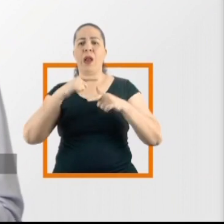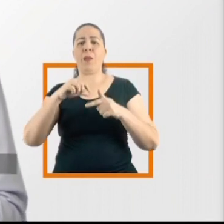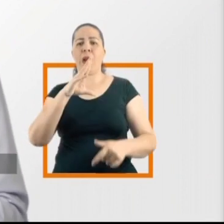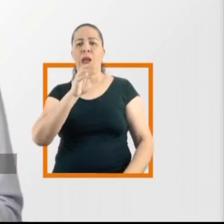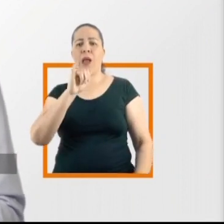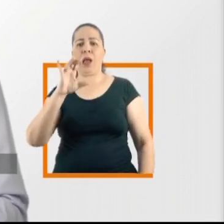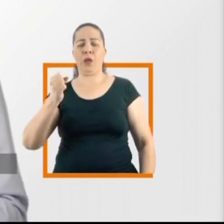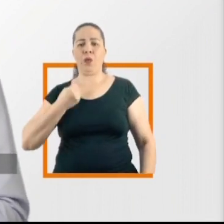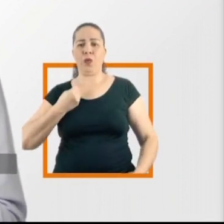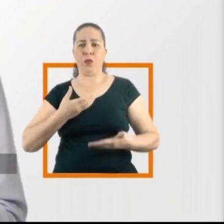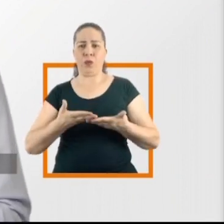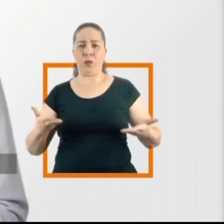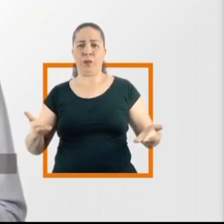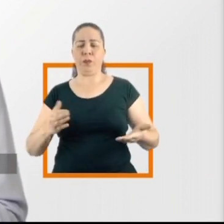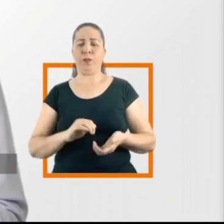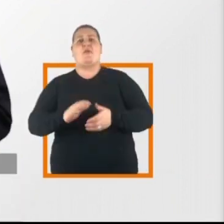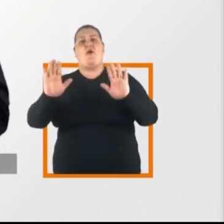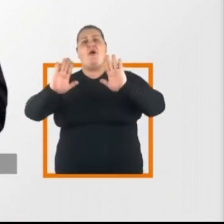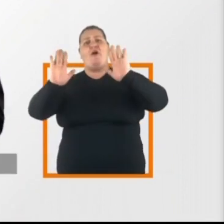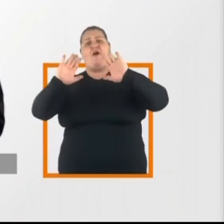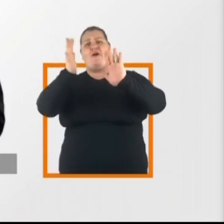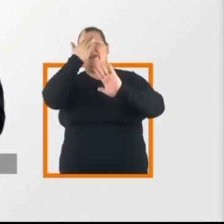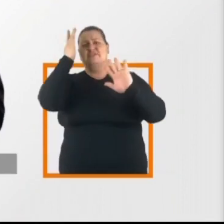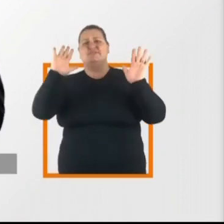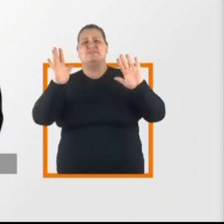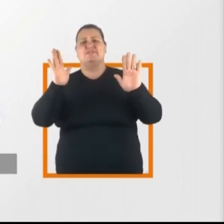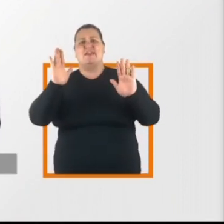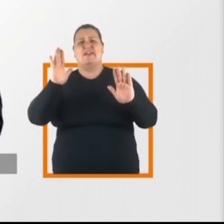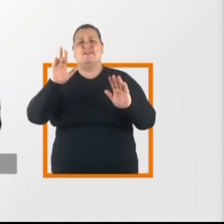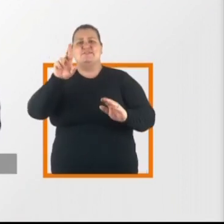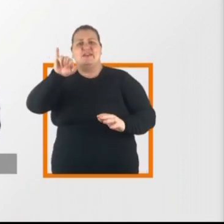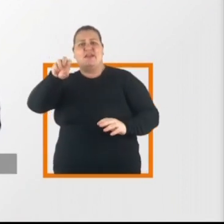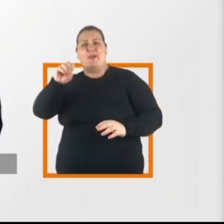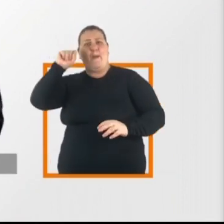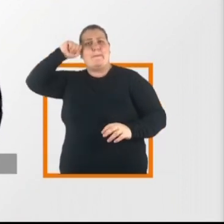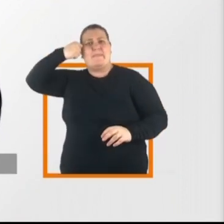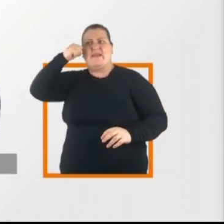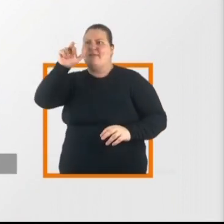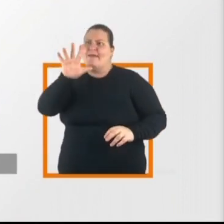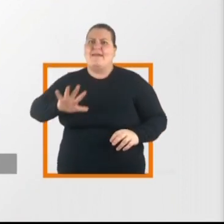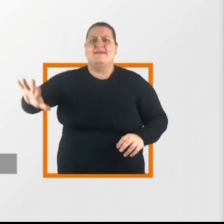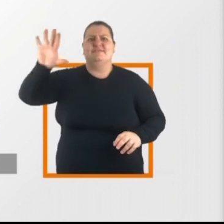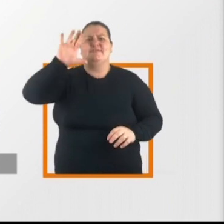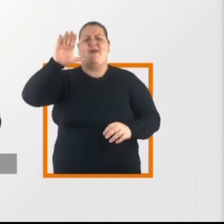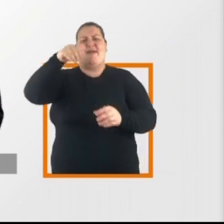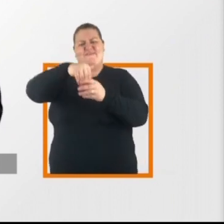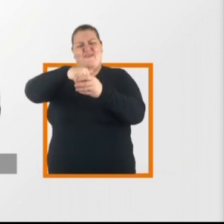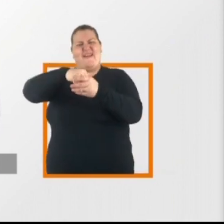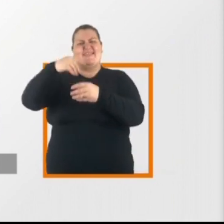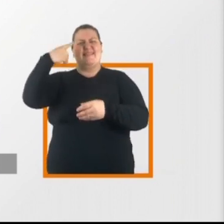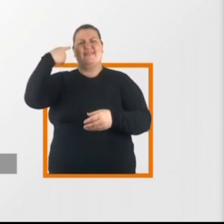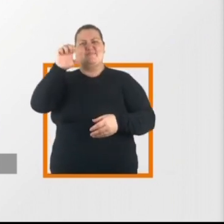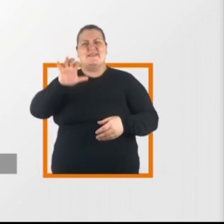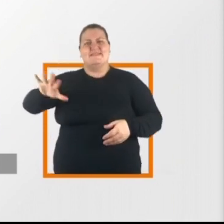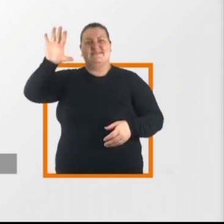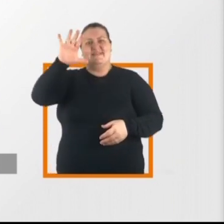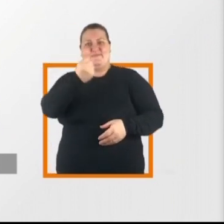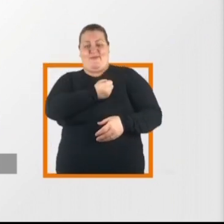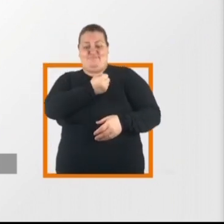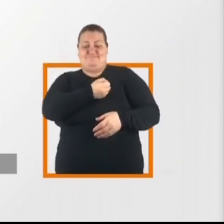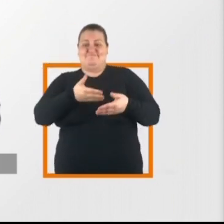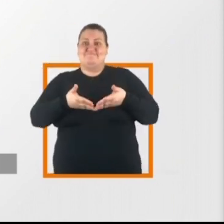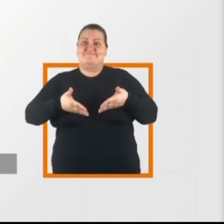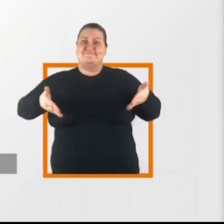trabalho. Caio França, 40, 6, 40. Oi, gente! Rio Preto e região. Para deputado estadual, Valdomiro Lopes,